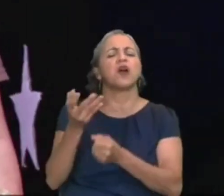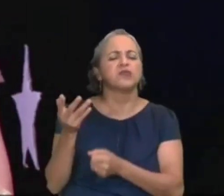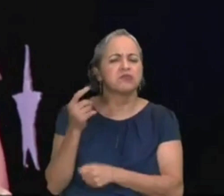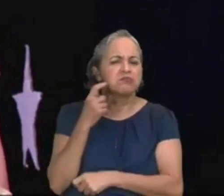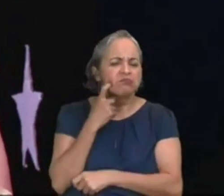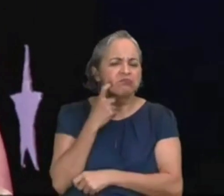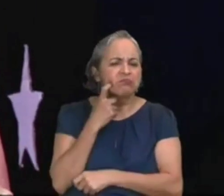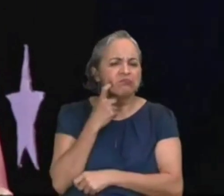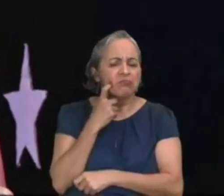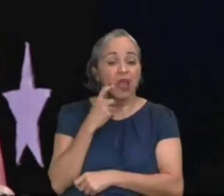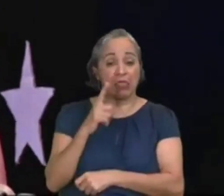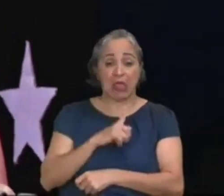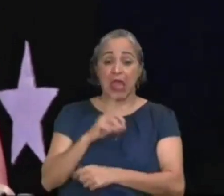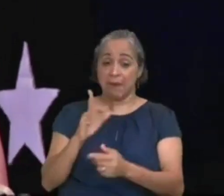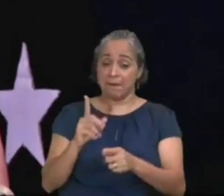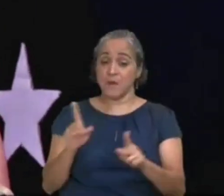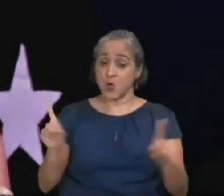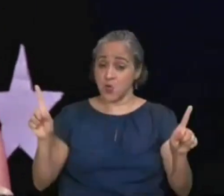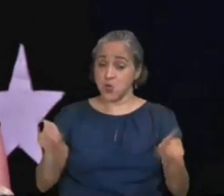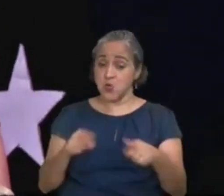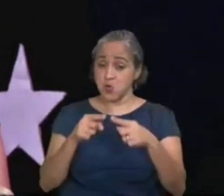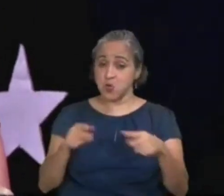música que fala isso, né?